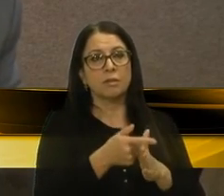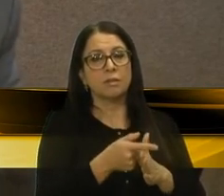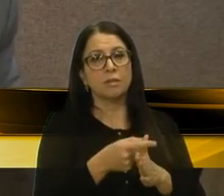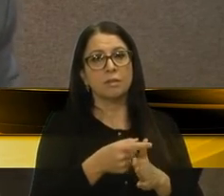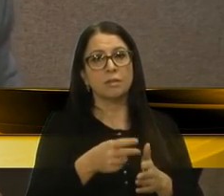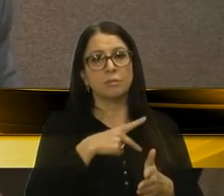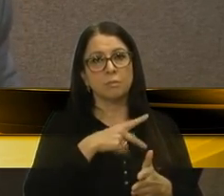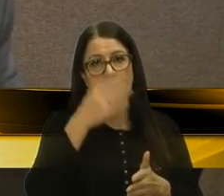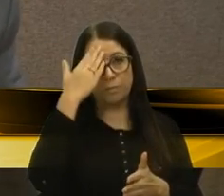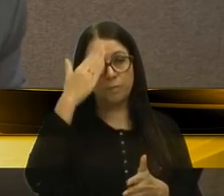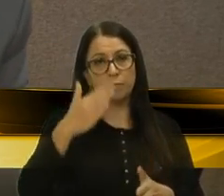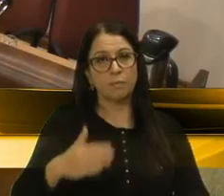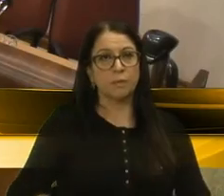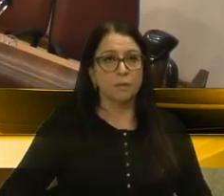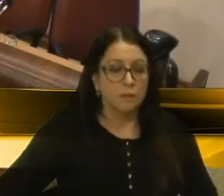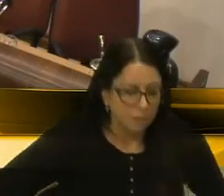É isso, senhor presidente. Muito obrigado.